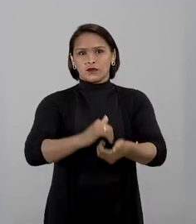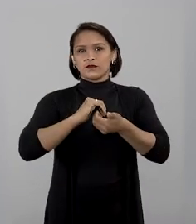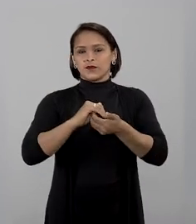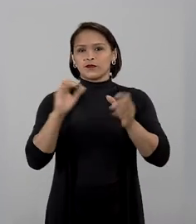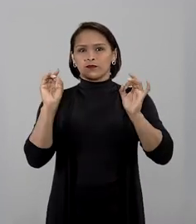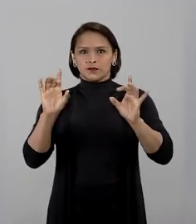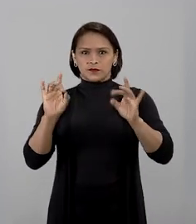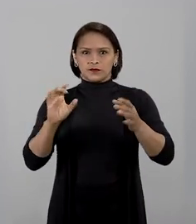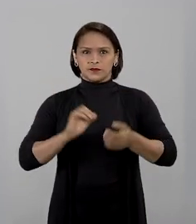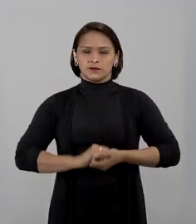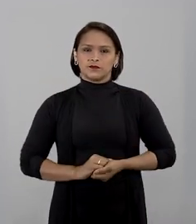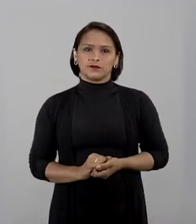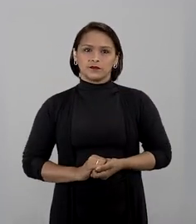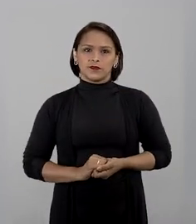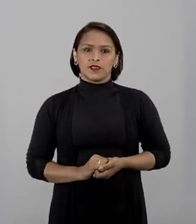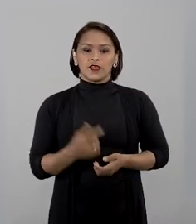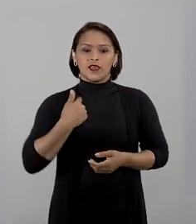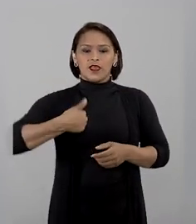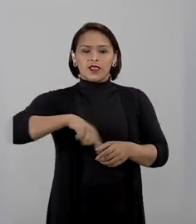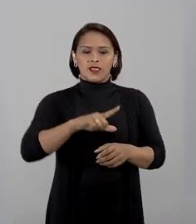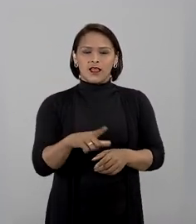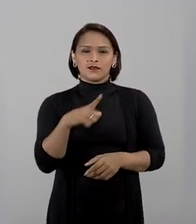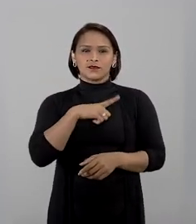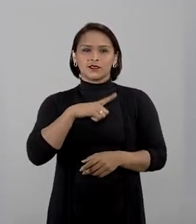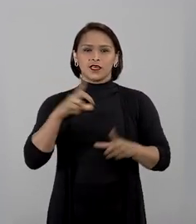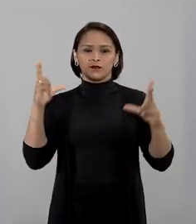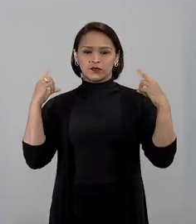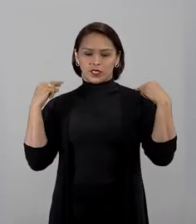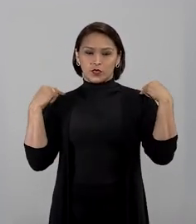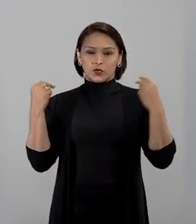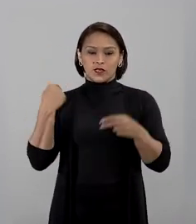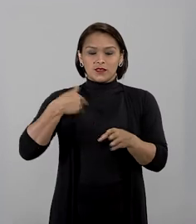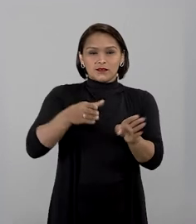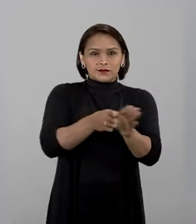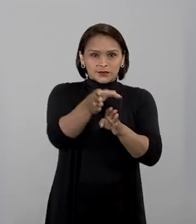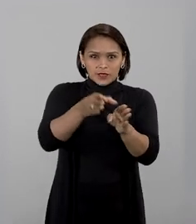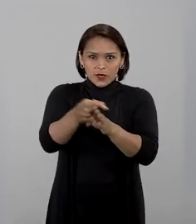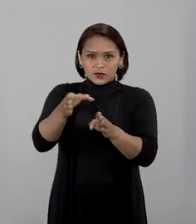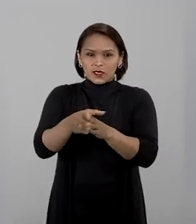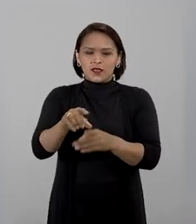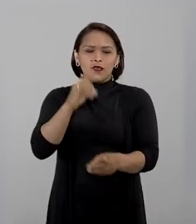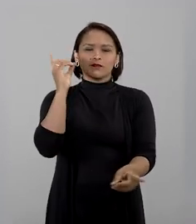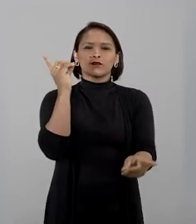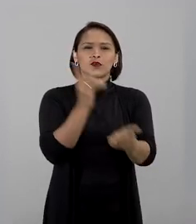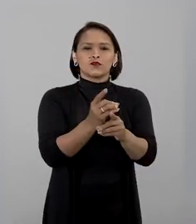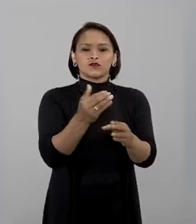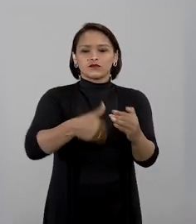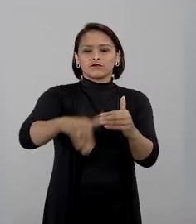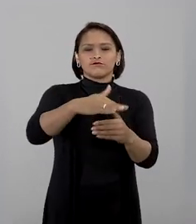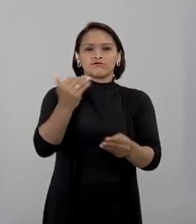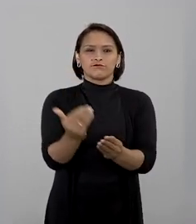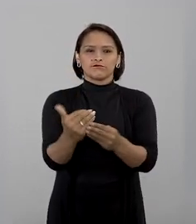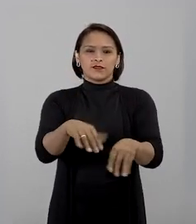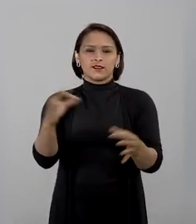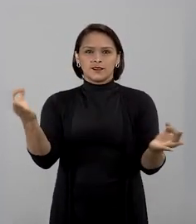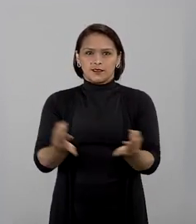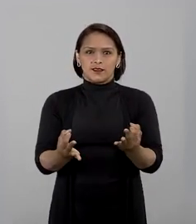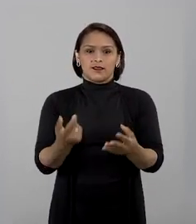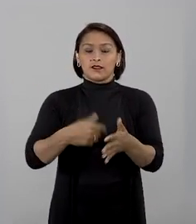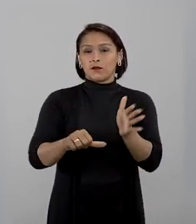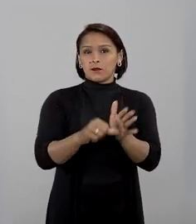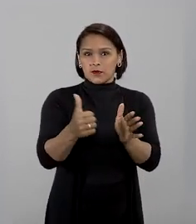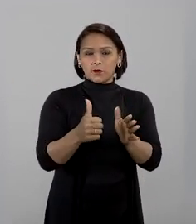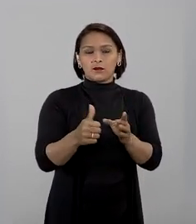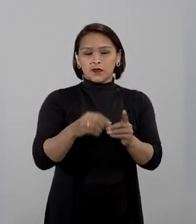sessões e a corte especial. No local, seguranças orientarão onde fica cada uma delas.